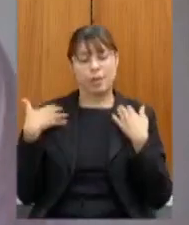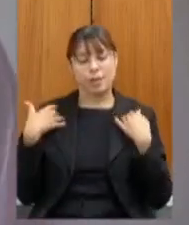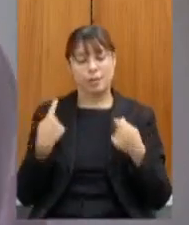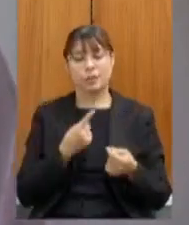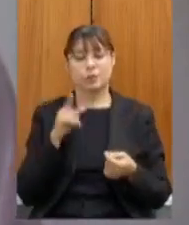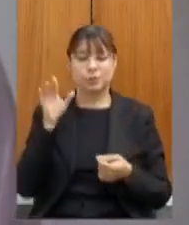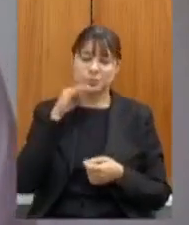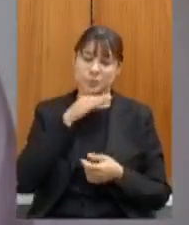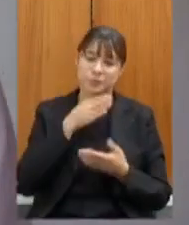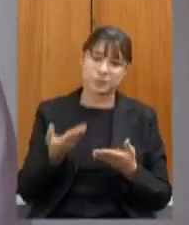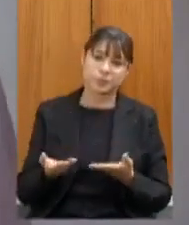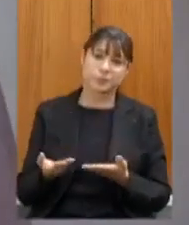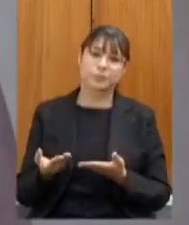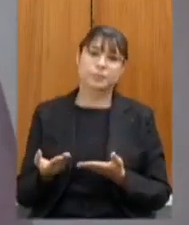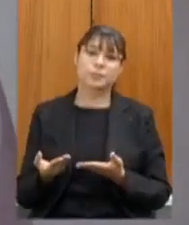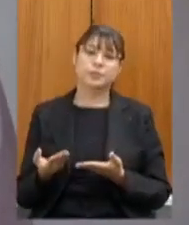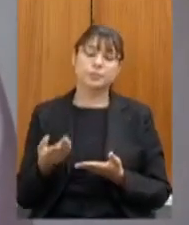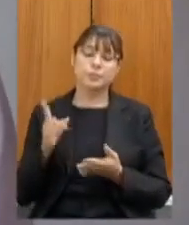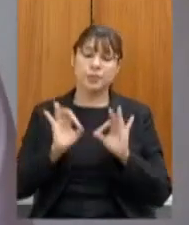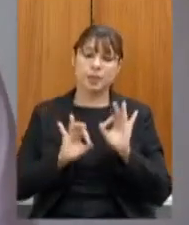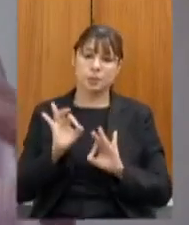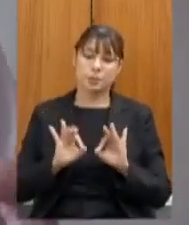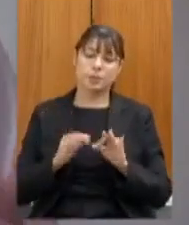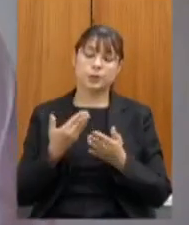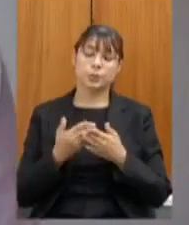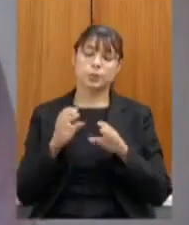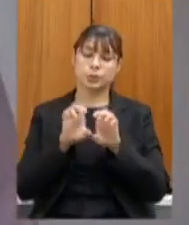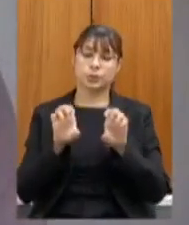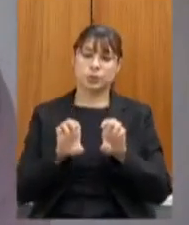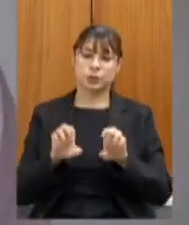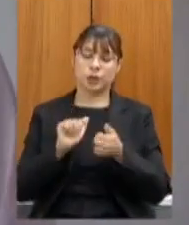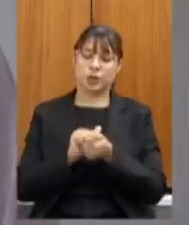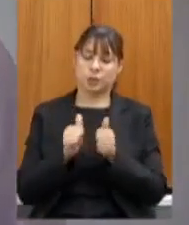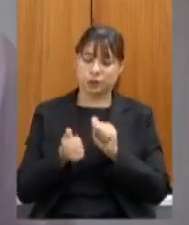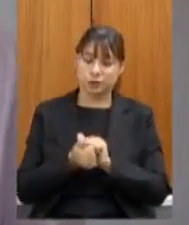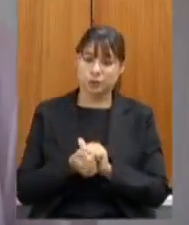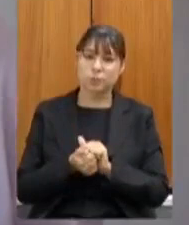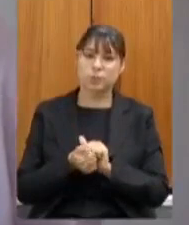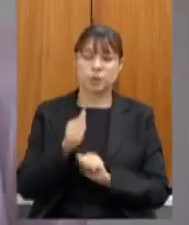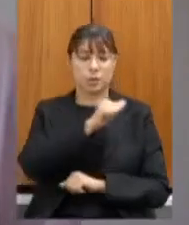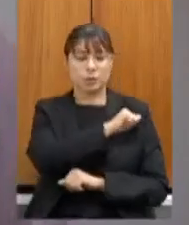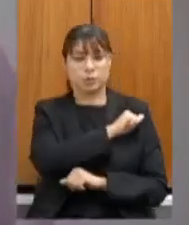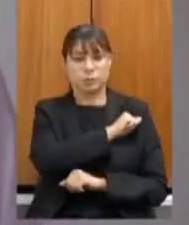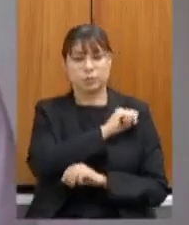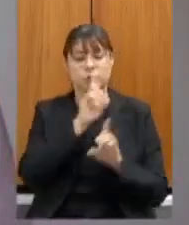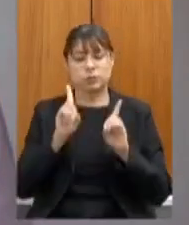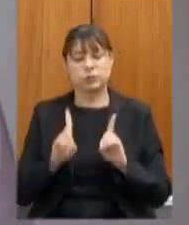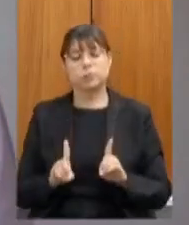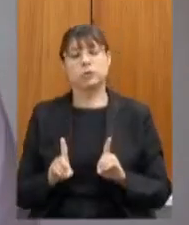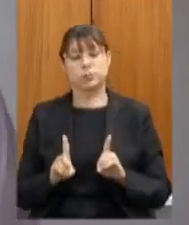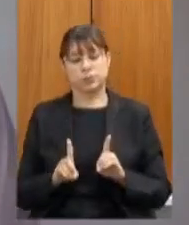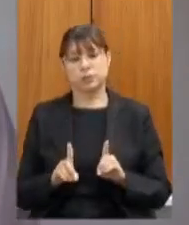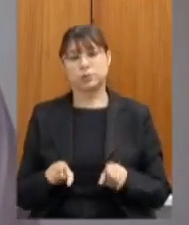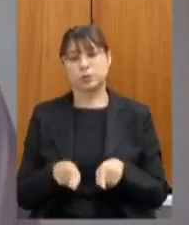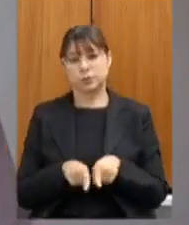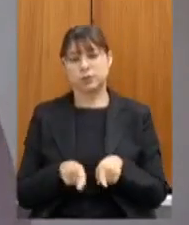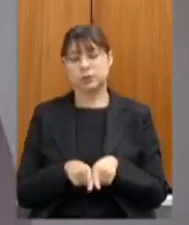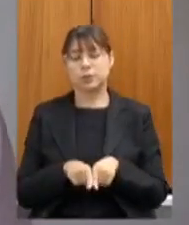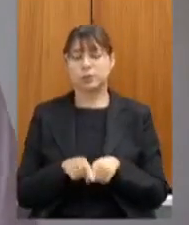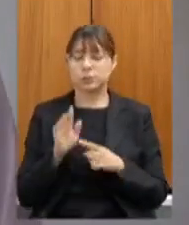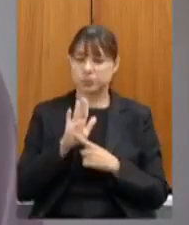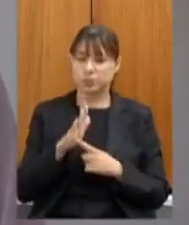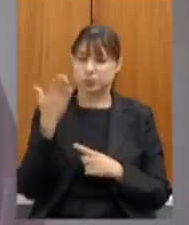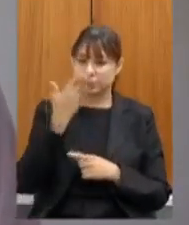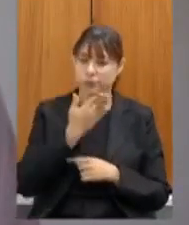esse ponto trazido do plano de estudos doutorado adaptado aos alunos com deficiência também reforça